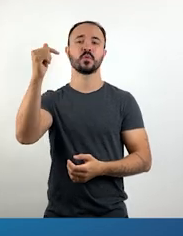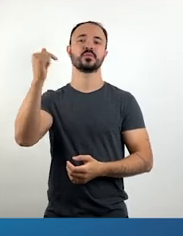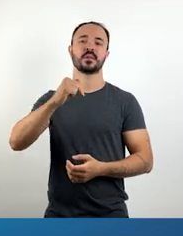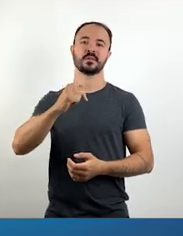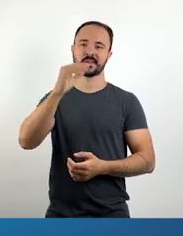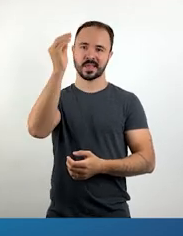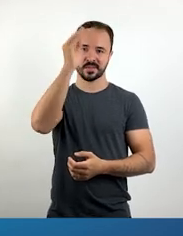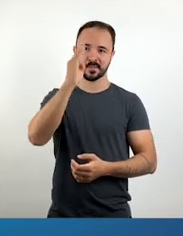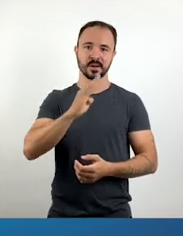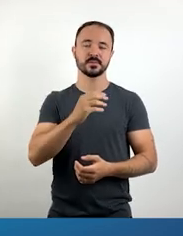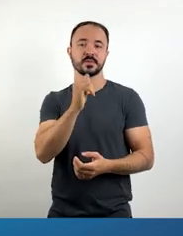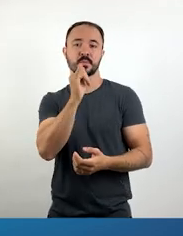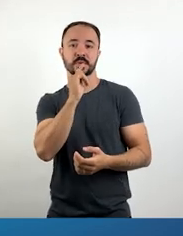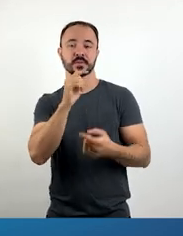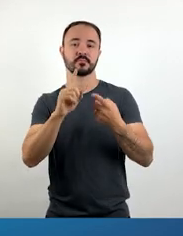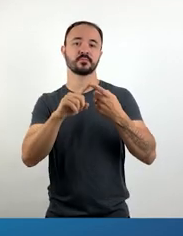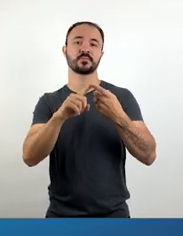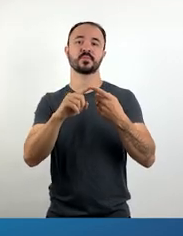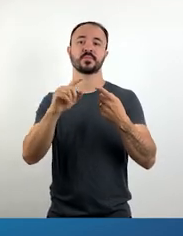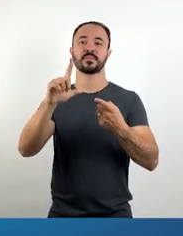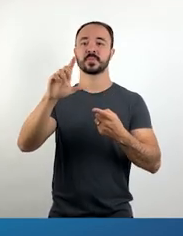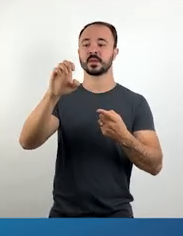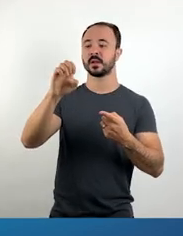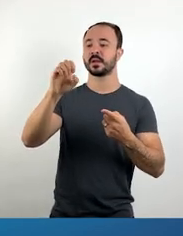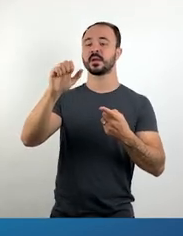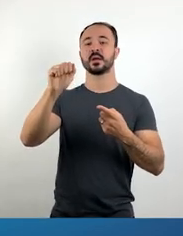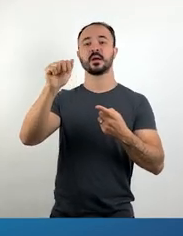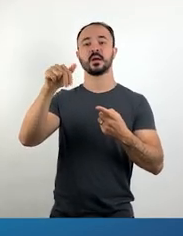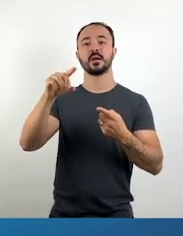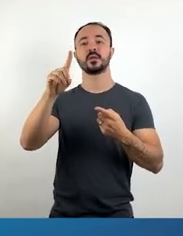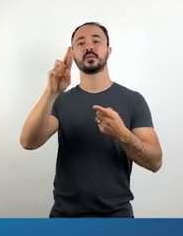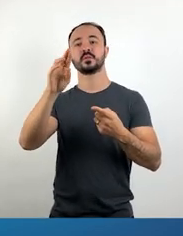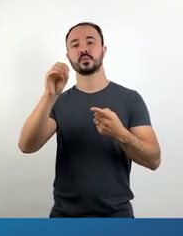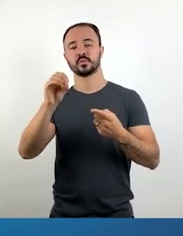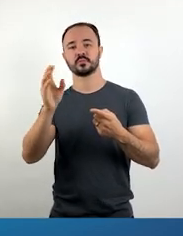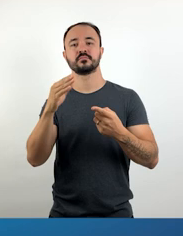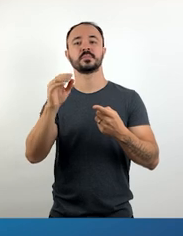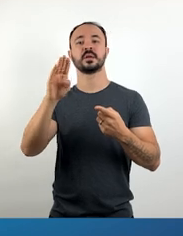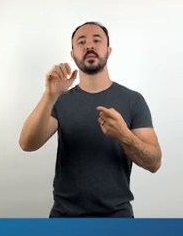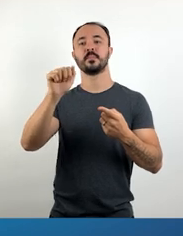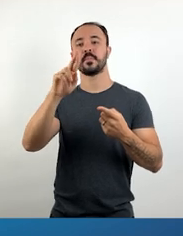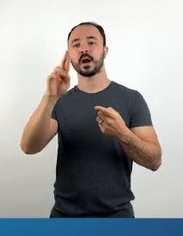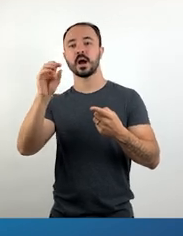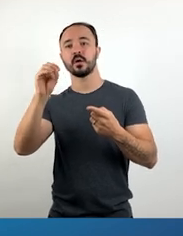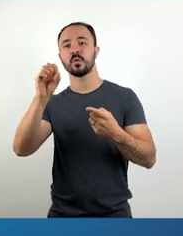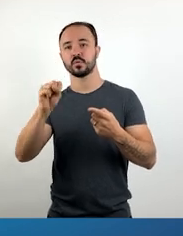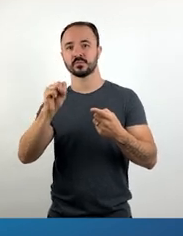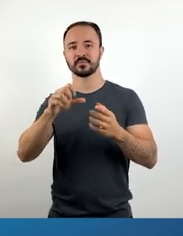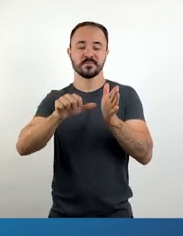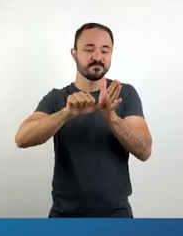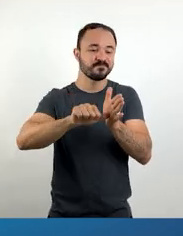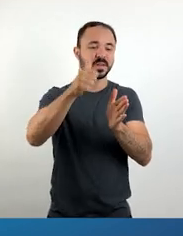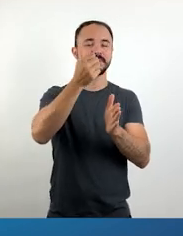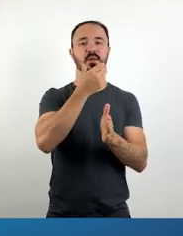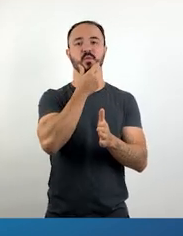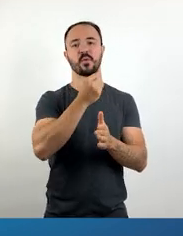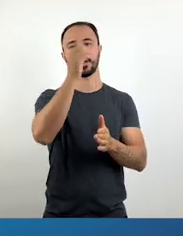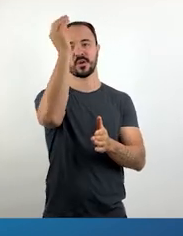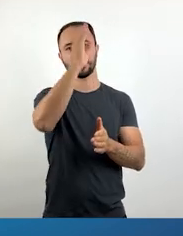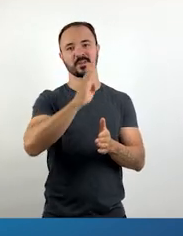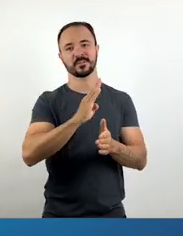país. Entre eles, podemos citar o Leandro Gomes de Barros, o primeiro brasileiro a escrever cordéis.